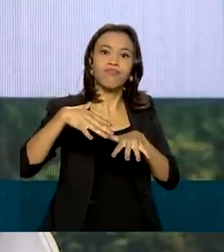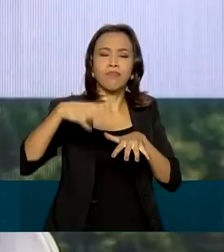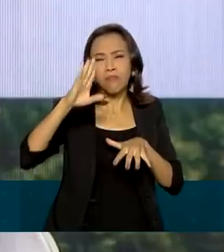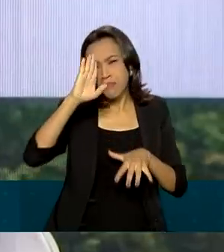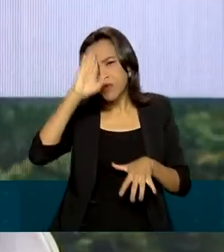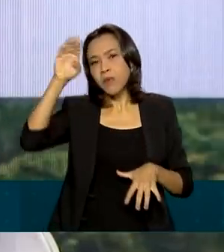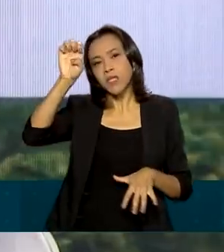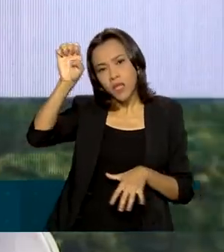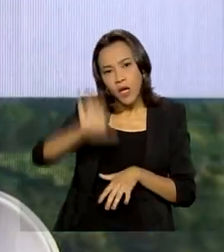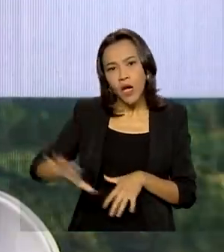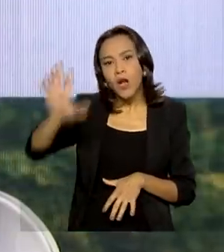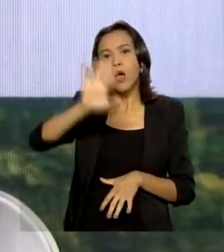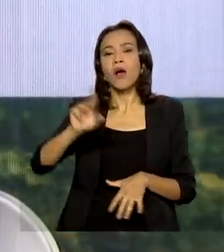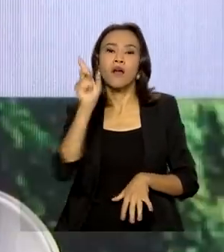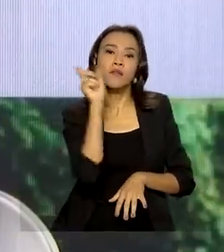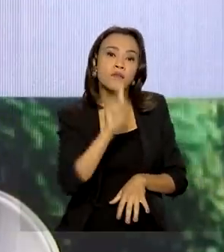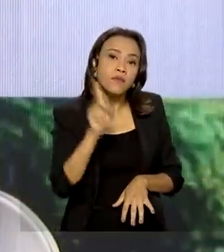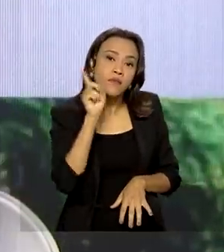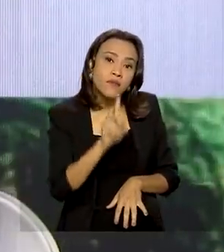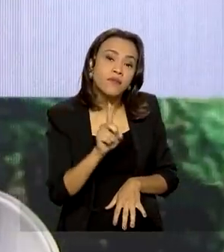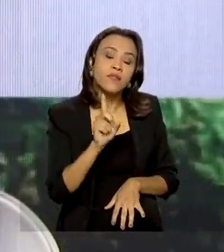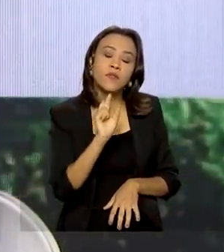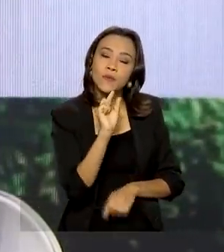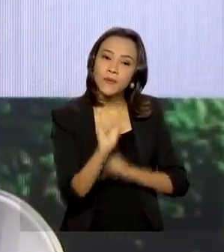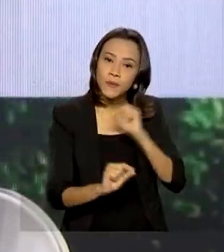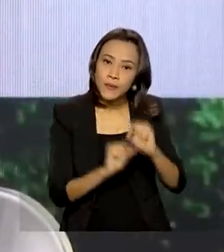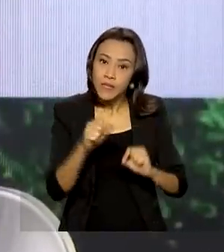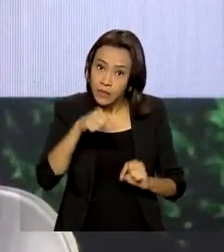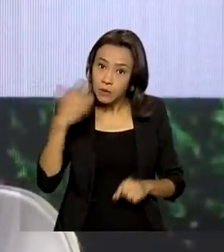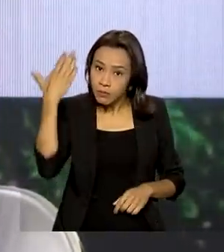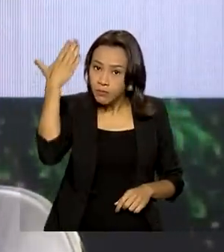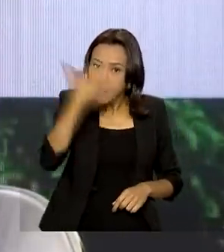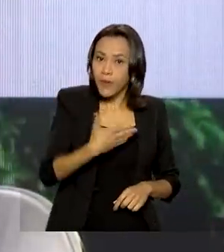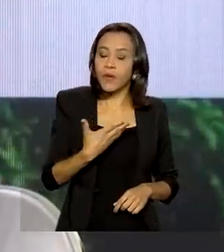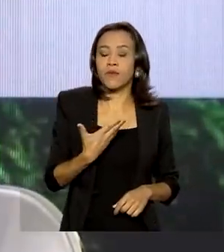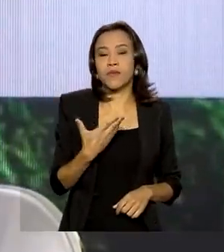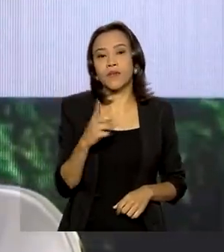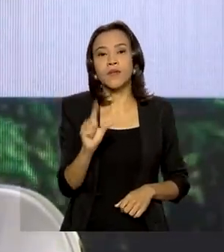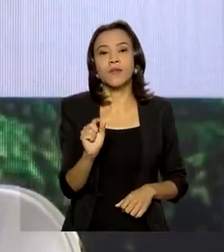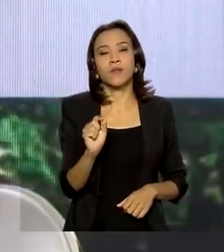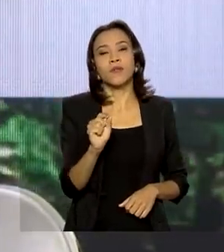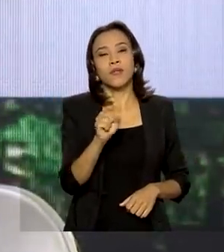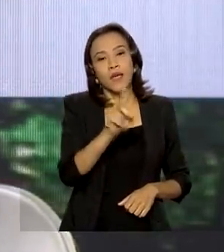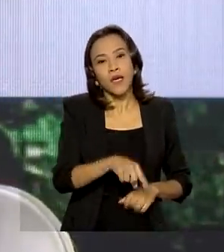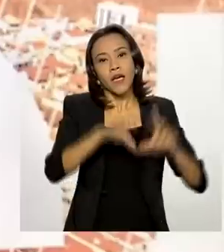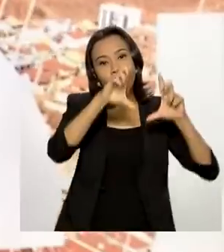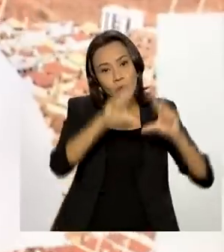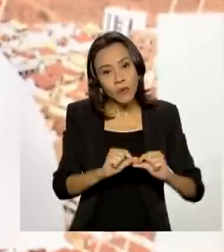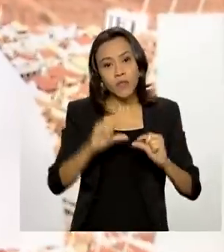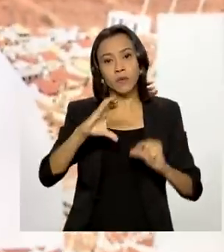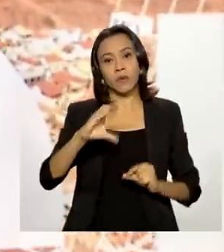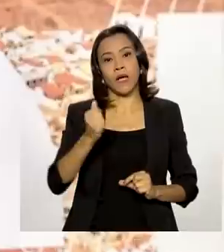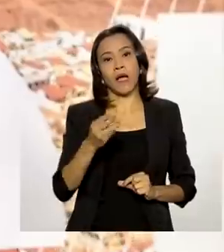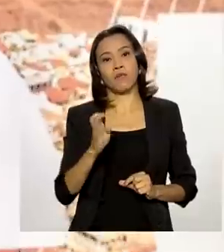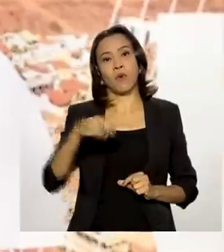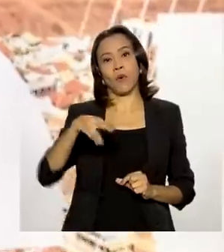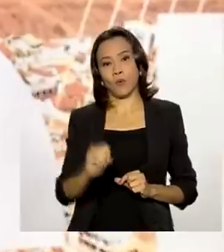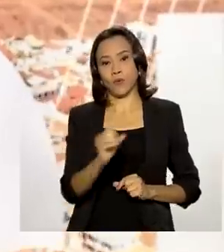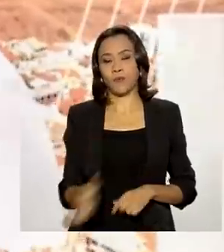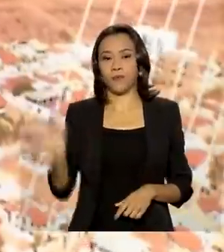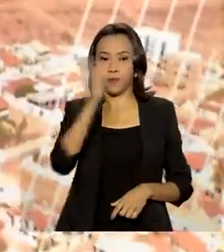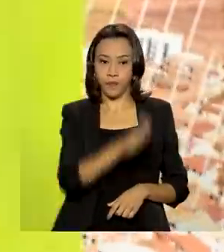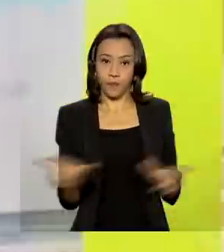Europa e também nos Estados Unidos, pois demonstra-se dessa maneira um consumo de baixo carbono. O IBGE